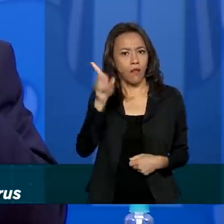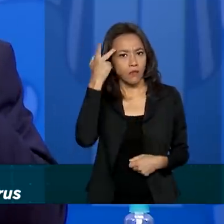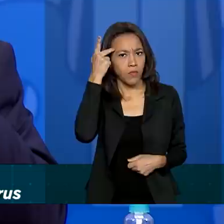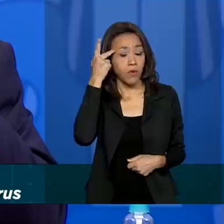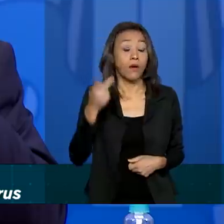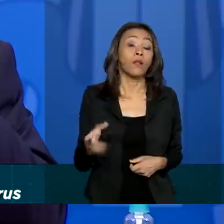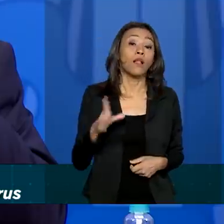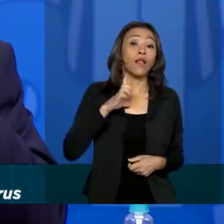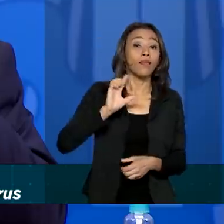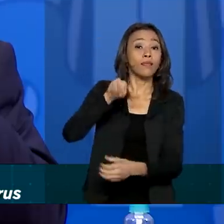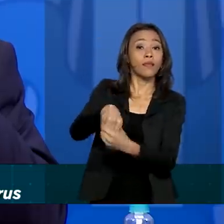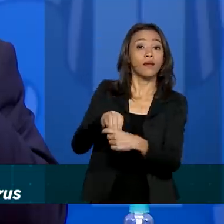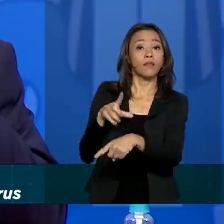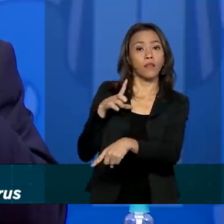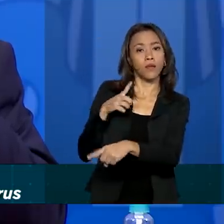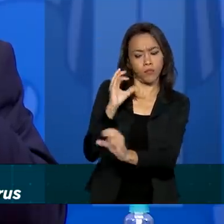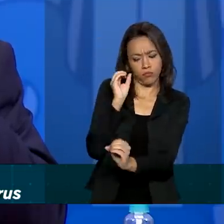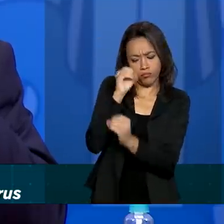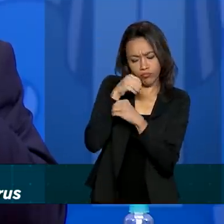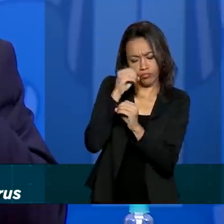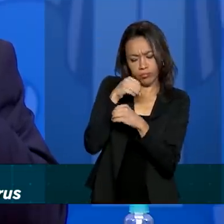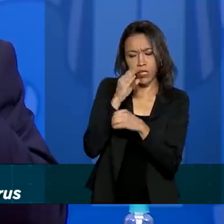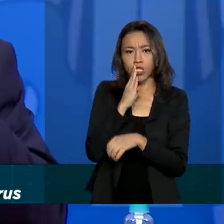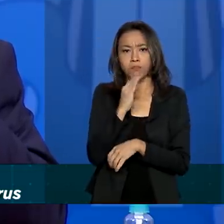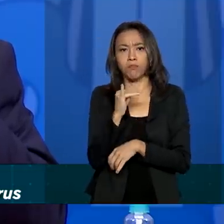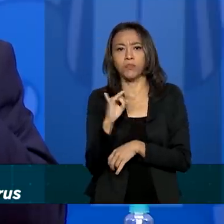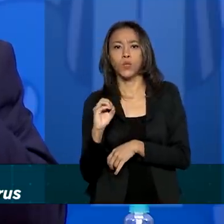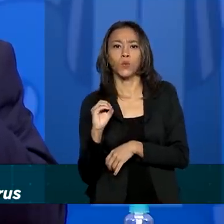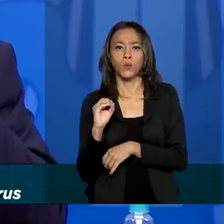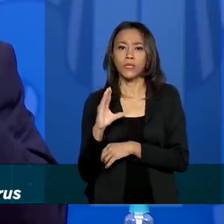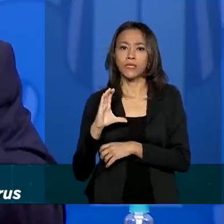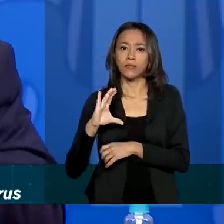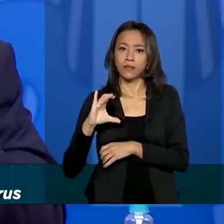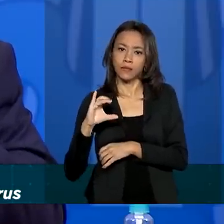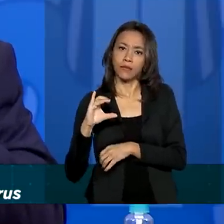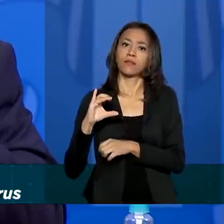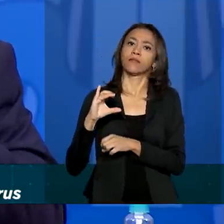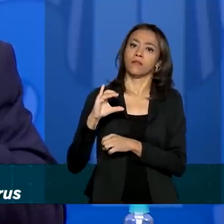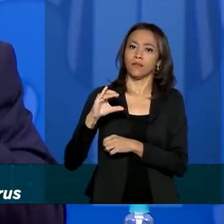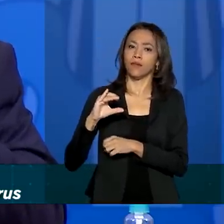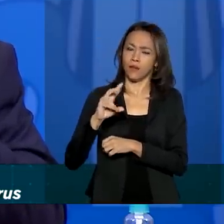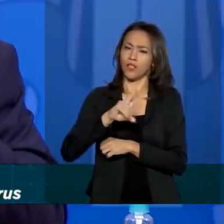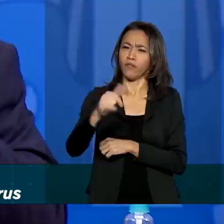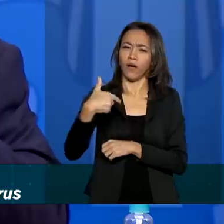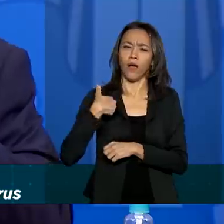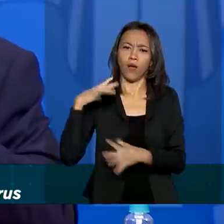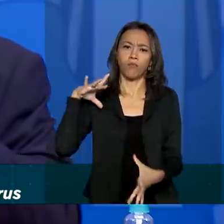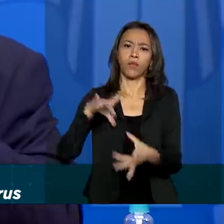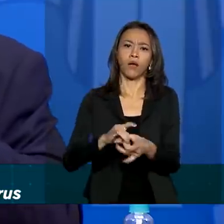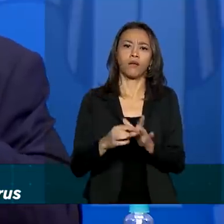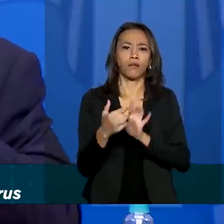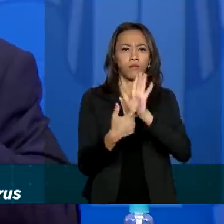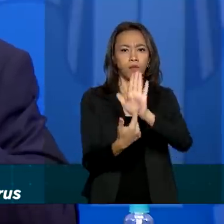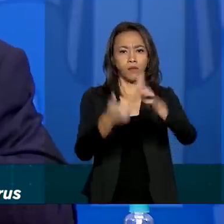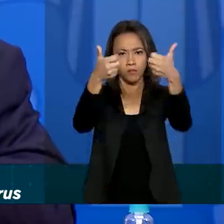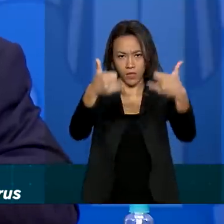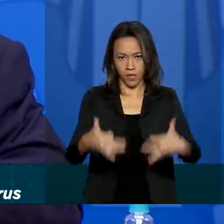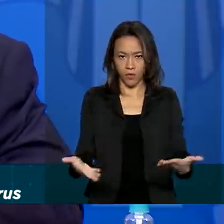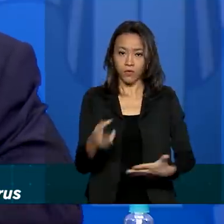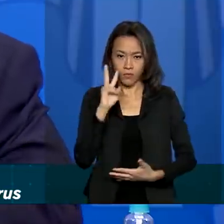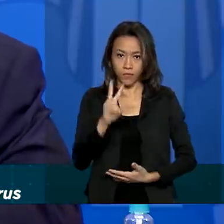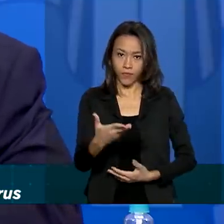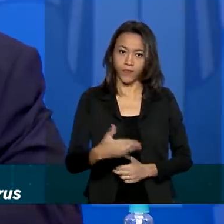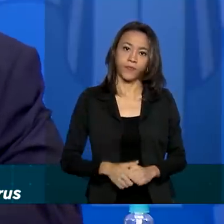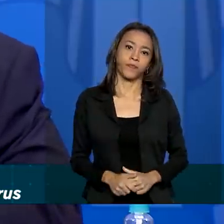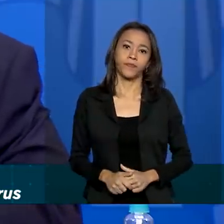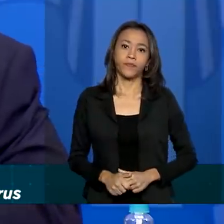nós temos também o Laboratório Nacional de Biosciências, que tem a ver diretamente com o que a gente vai falar hoje. Então, pode girar o vídeo para a gente?